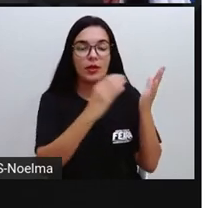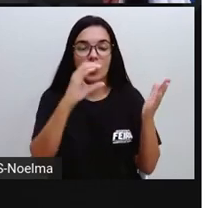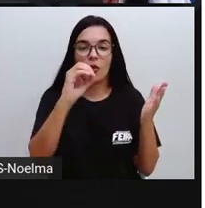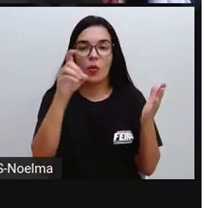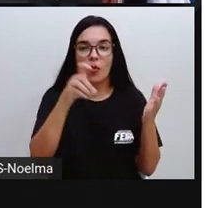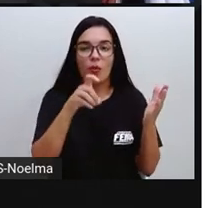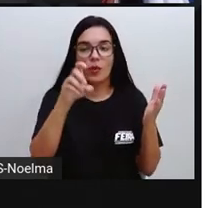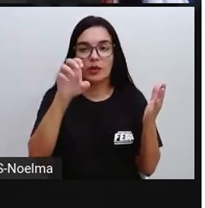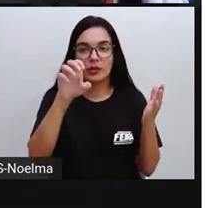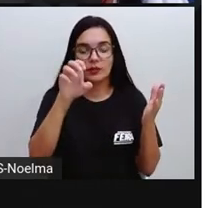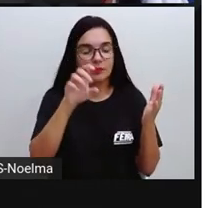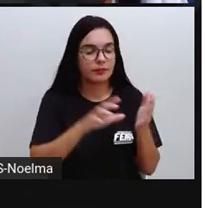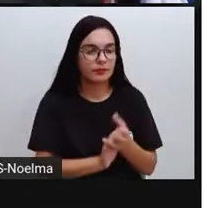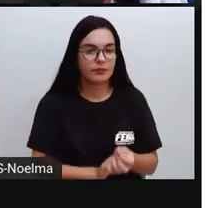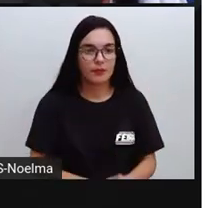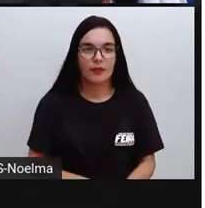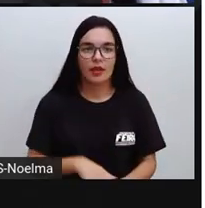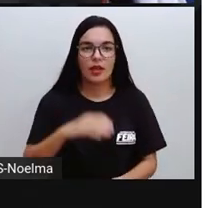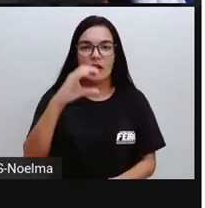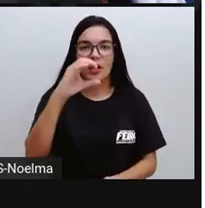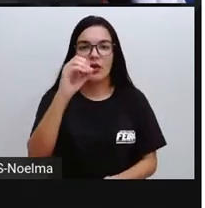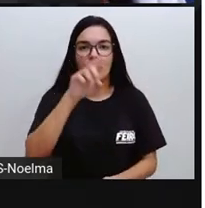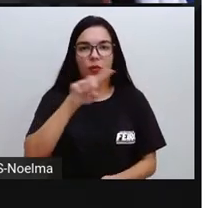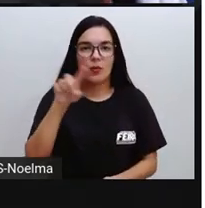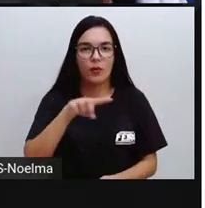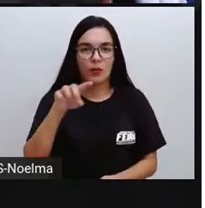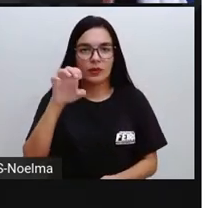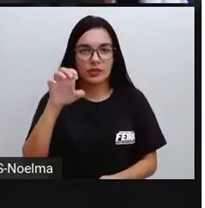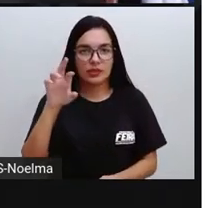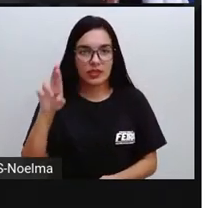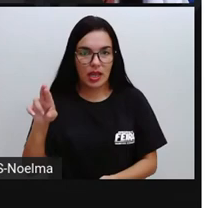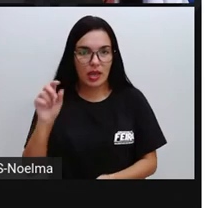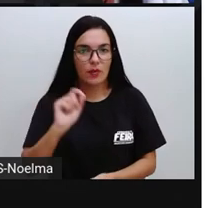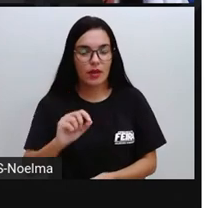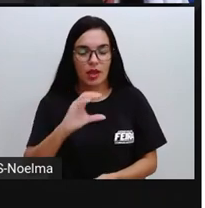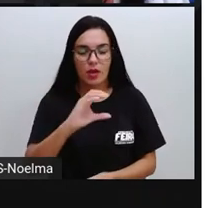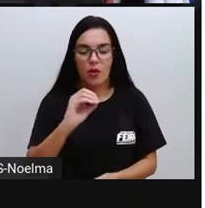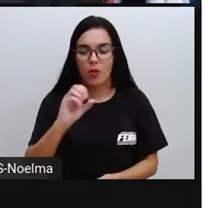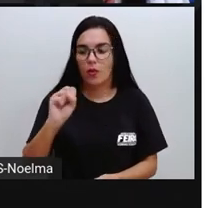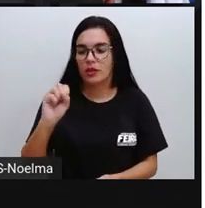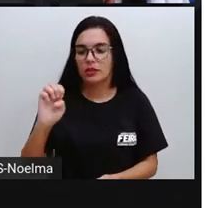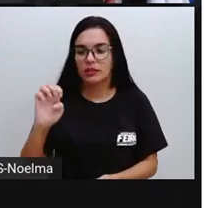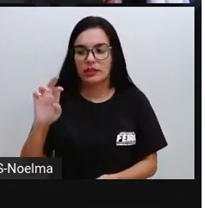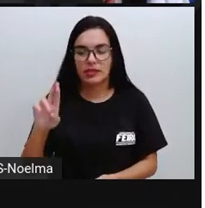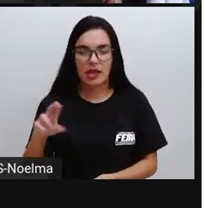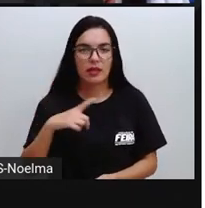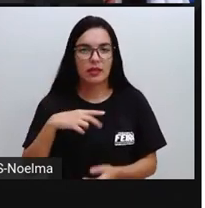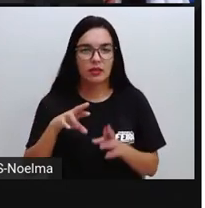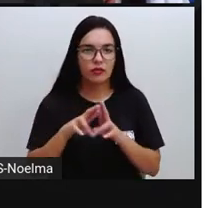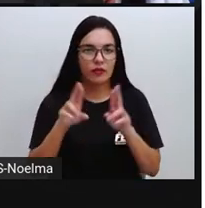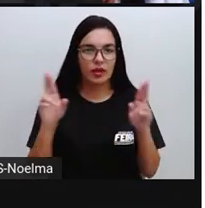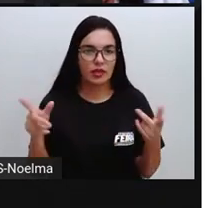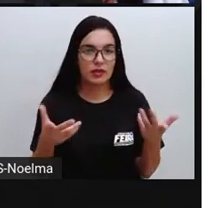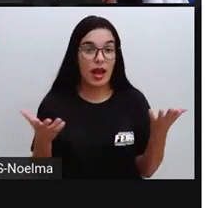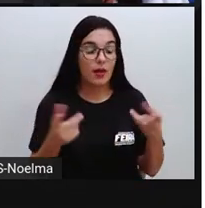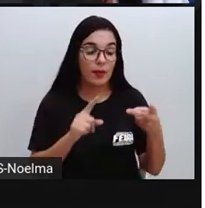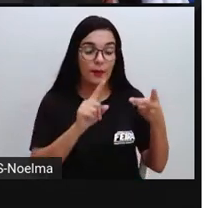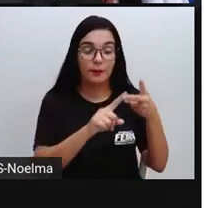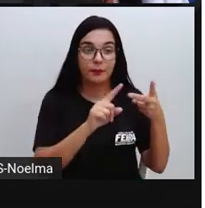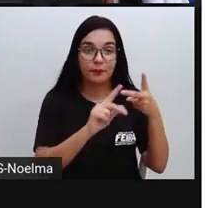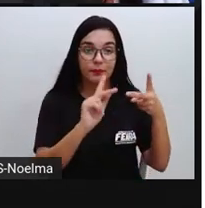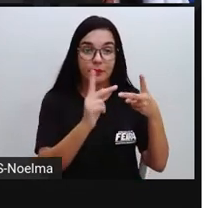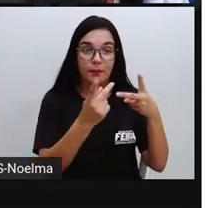com Z é de cozinhar. Com Z, cozer com S é de costurar. Já as palavras homógrafas